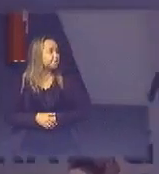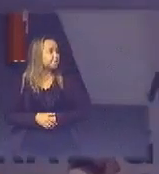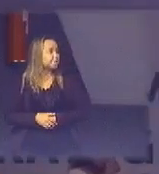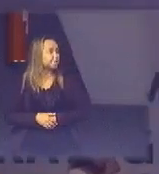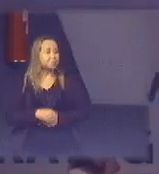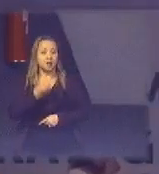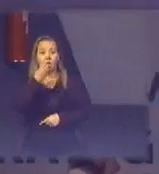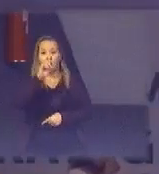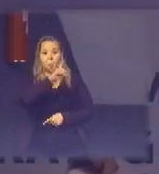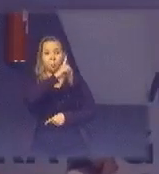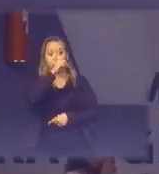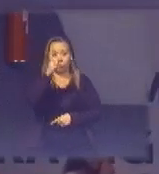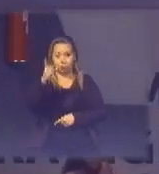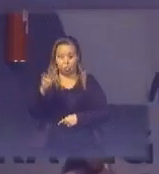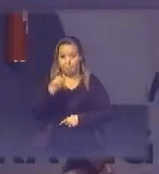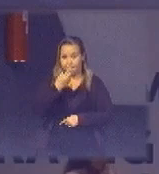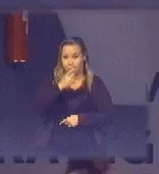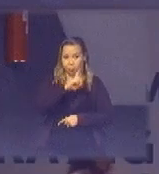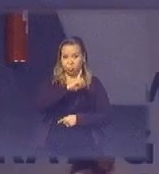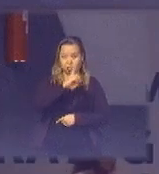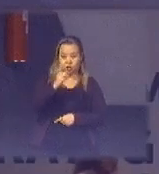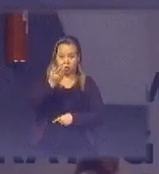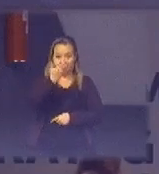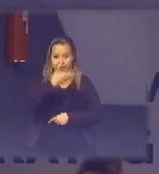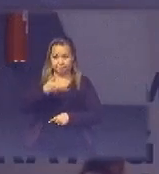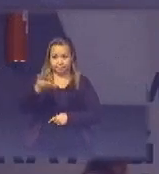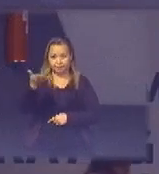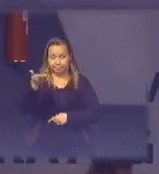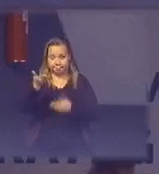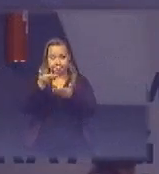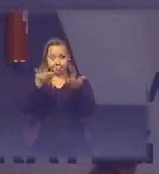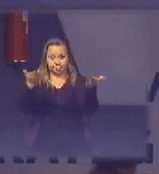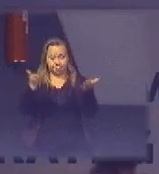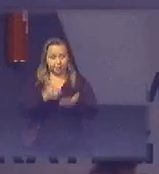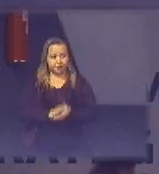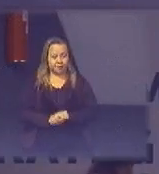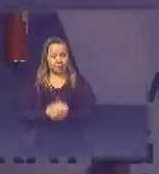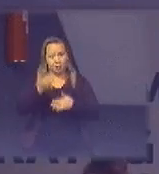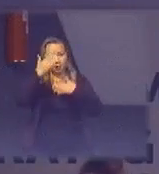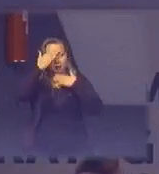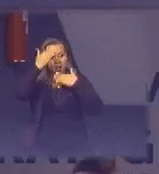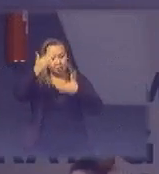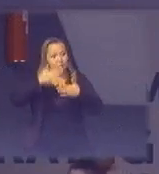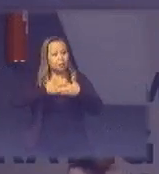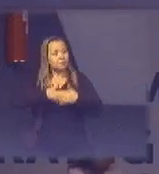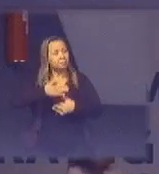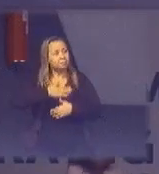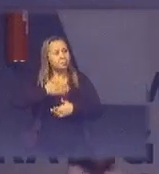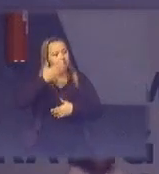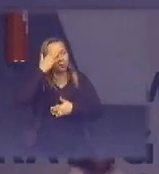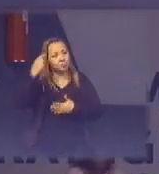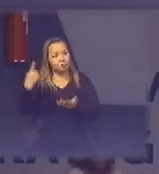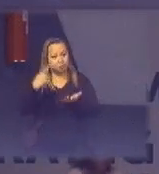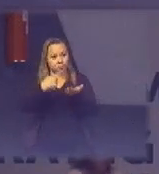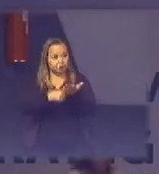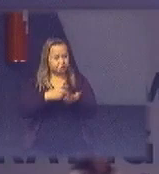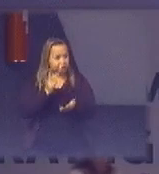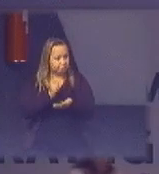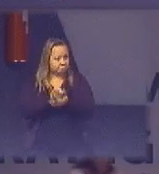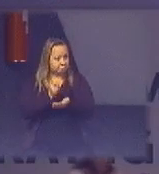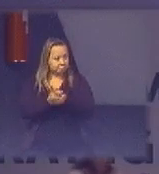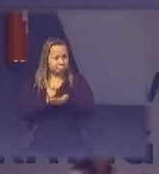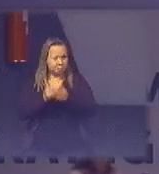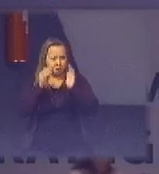bom dia bom dia a todos bom agradeço o convite é sempre uma